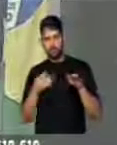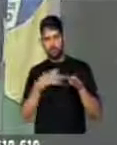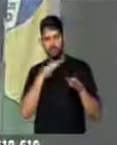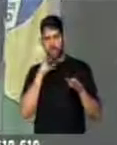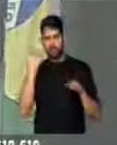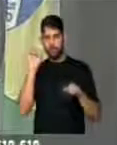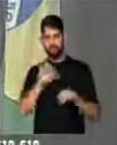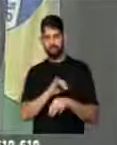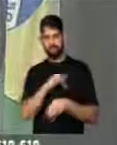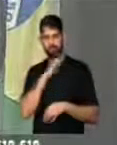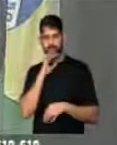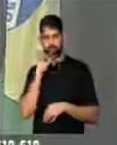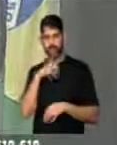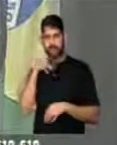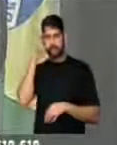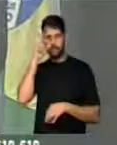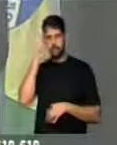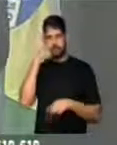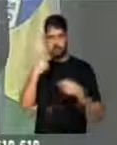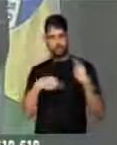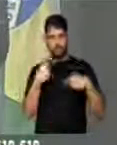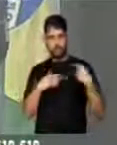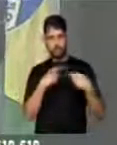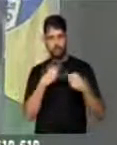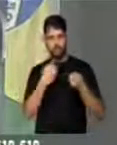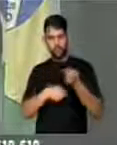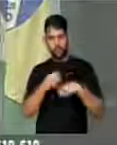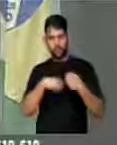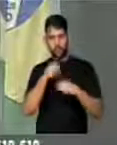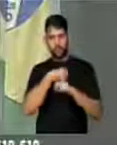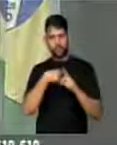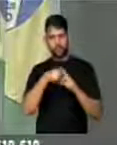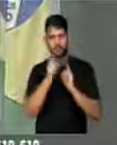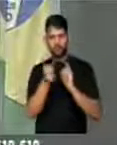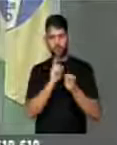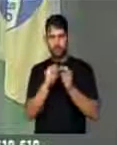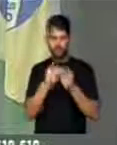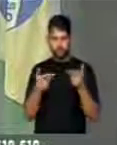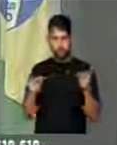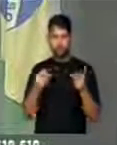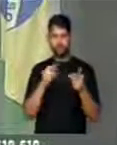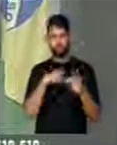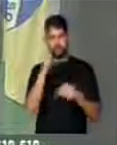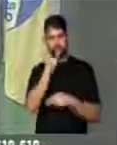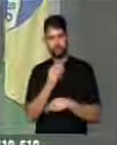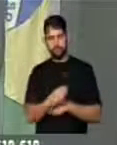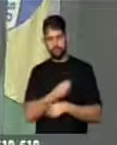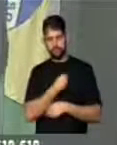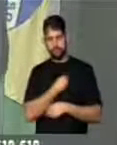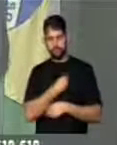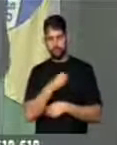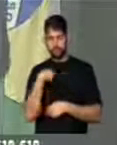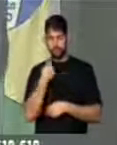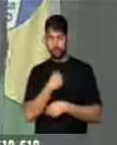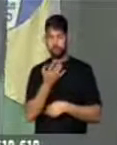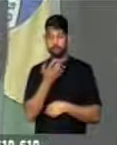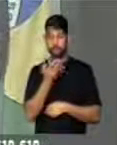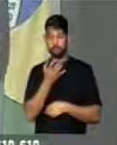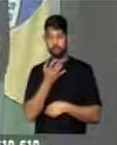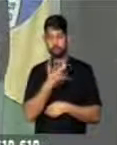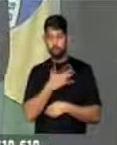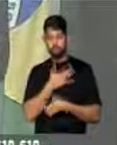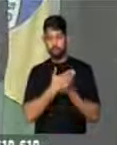infeliz da história política, econômica, social, administrativa do Brasil. Nós queremos